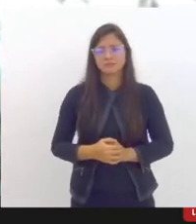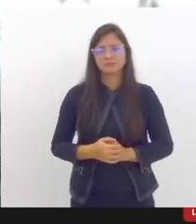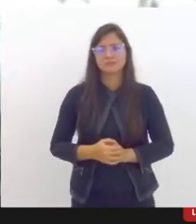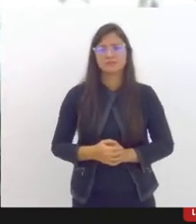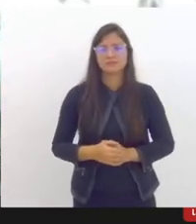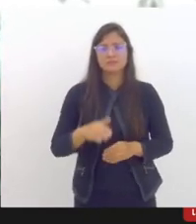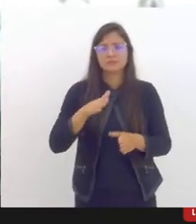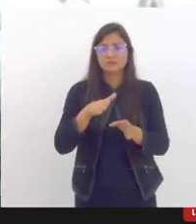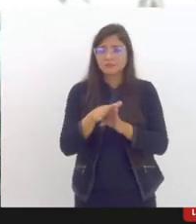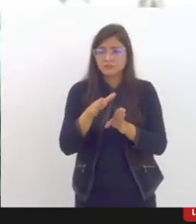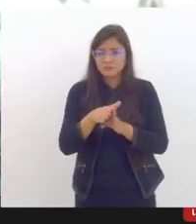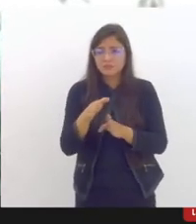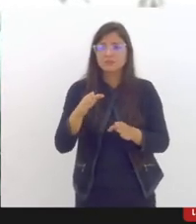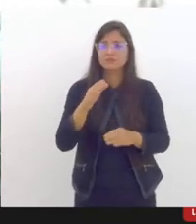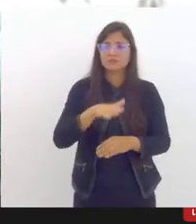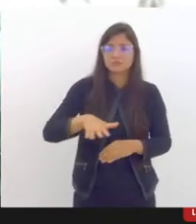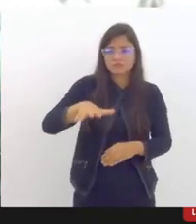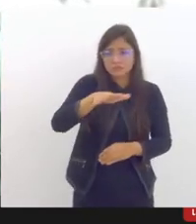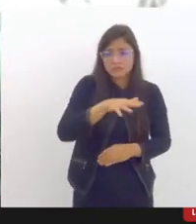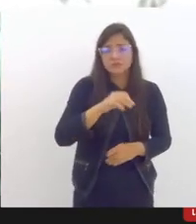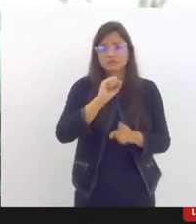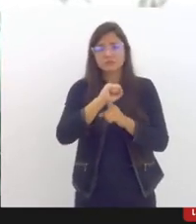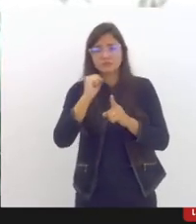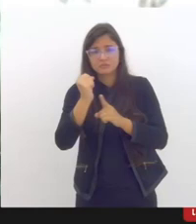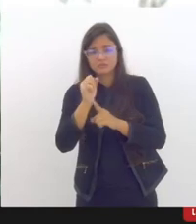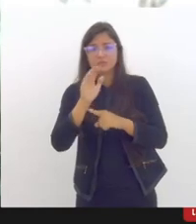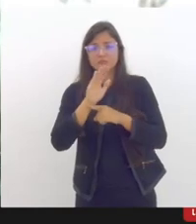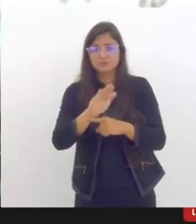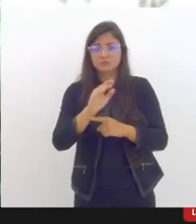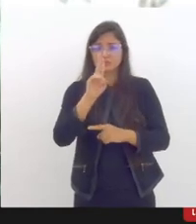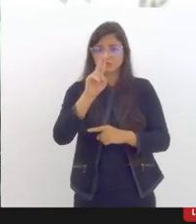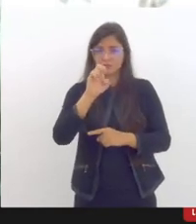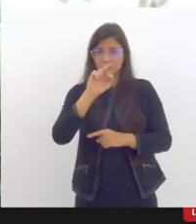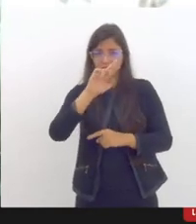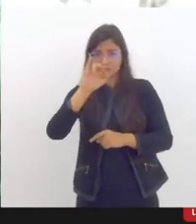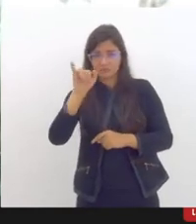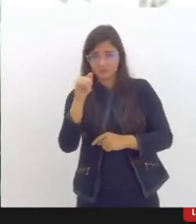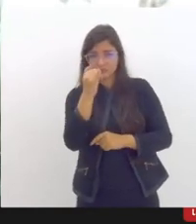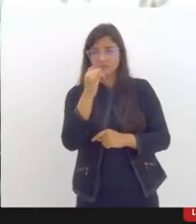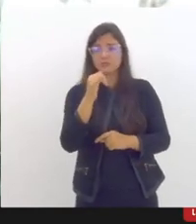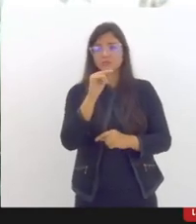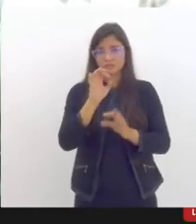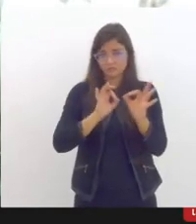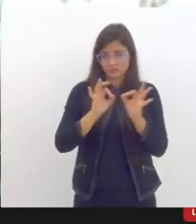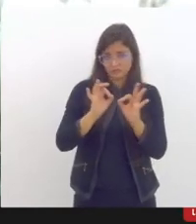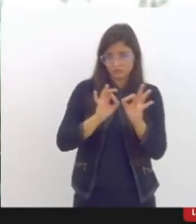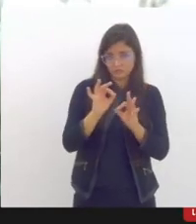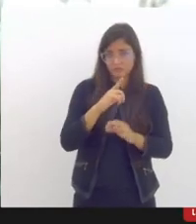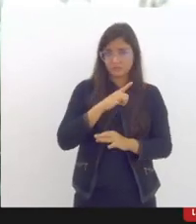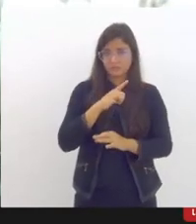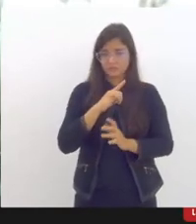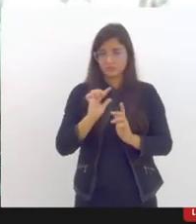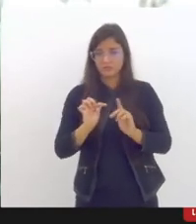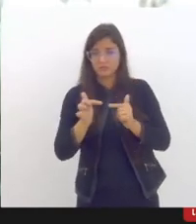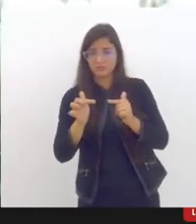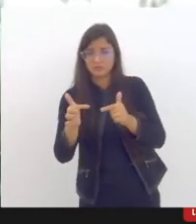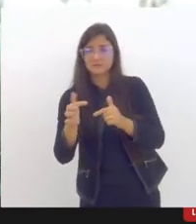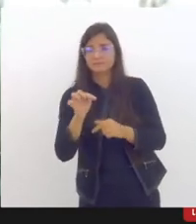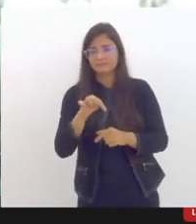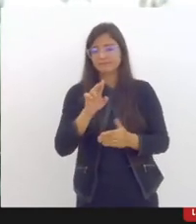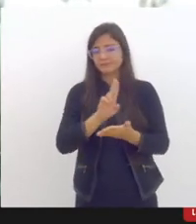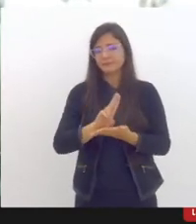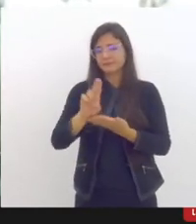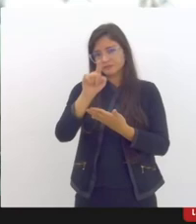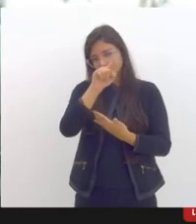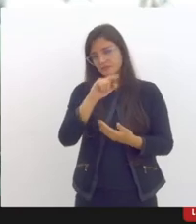Regional e nem com a Faculdade de Serviço Social da UERJ ainda que o projeto tenha sua execução realizada por esta universidade